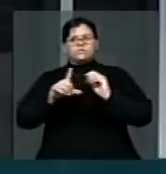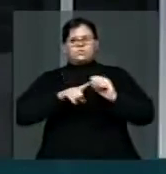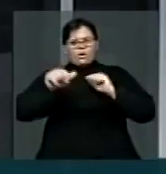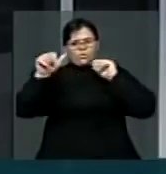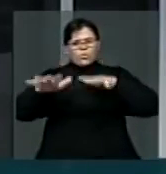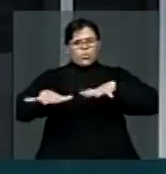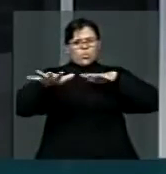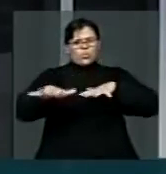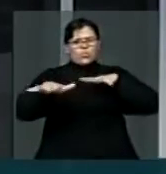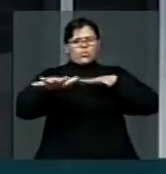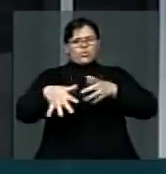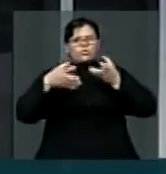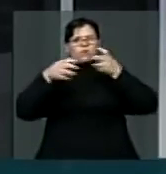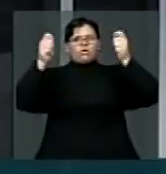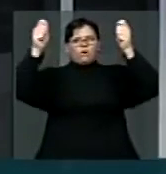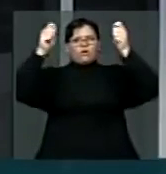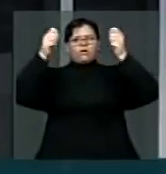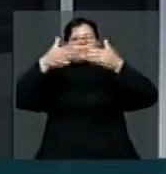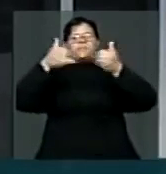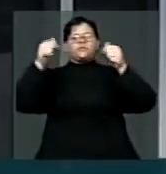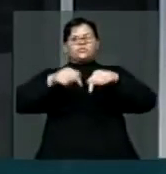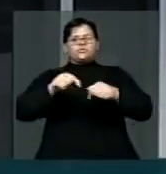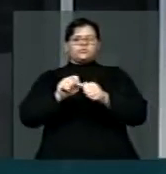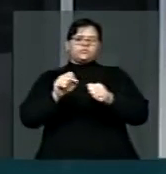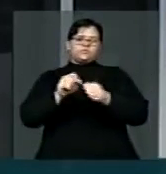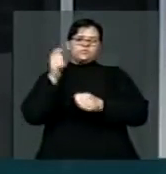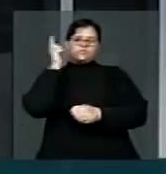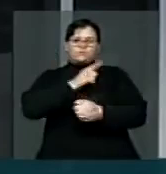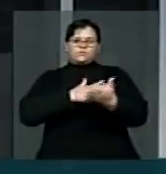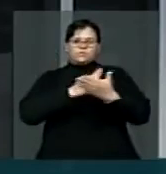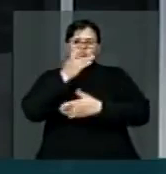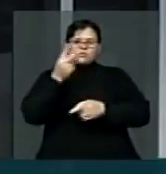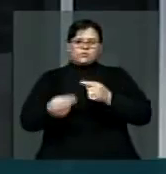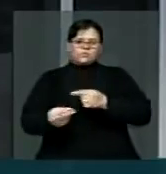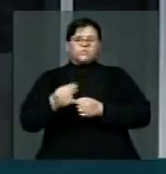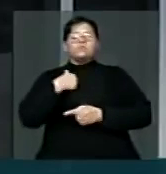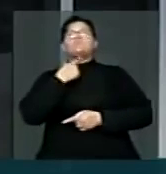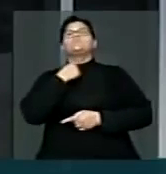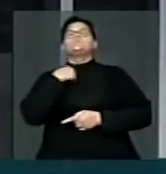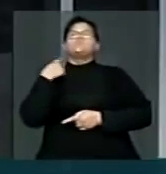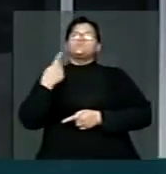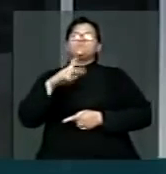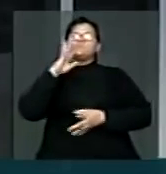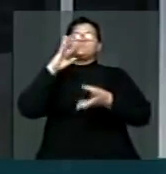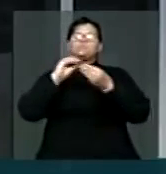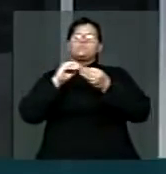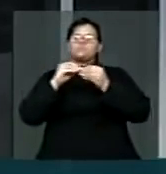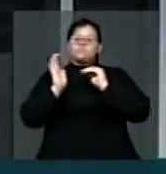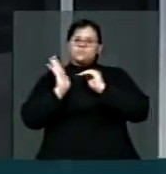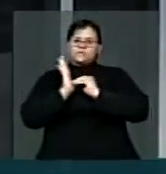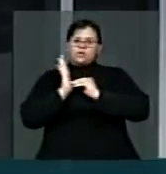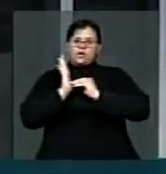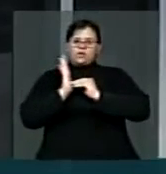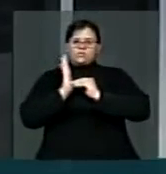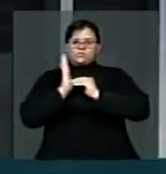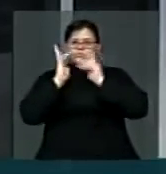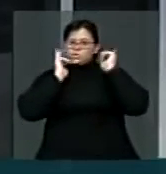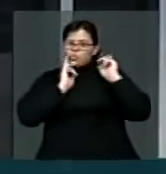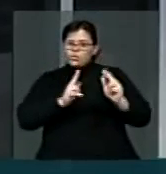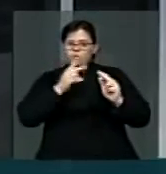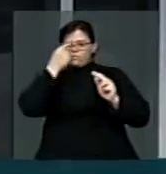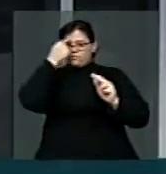para que chegássemos a esse ápice. O que eu espero é que o entendimento da Câmara seja o mesmo lá no Senado e que lá se consegue,